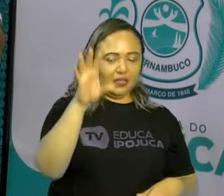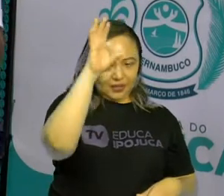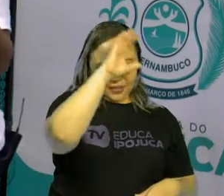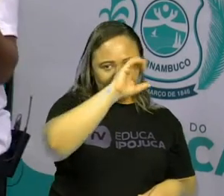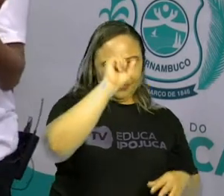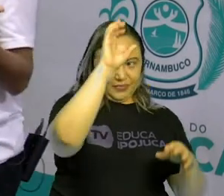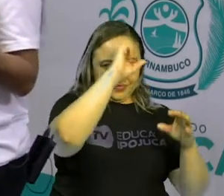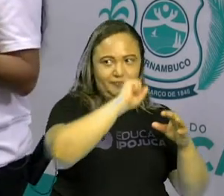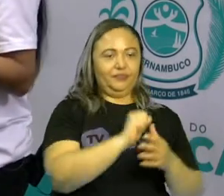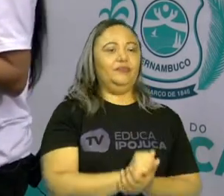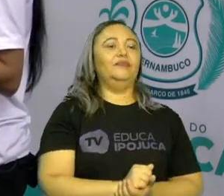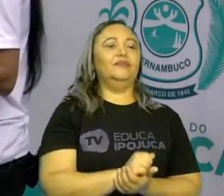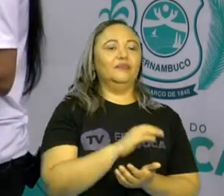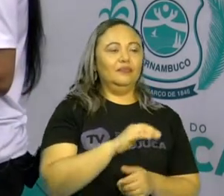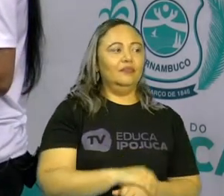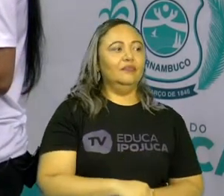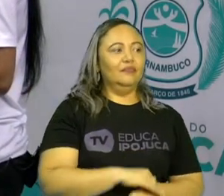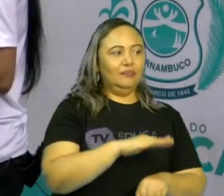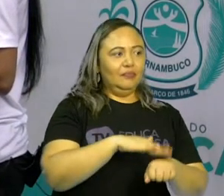de conhecimentos.